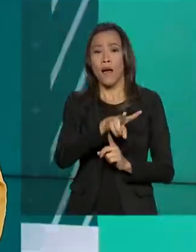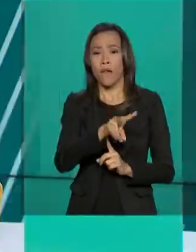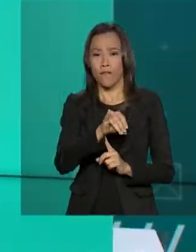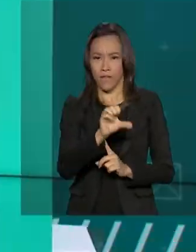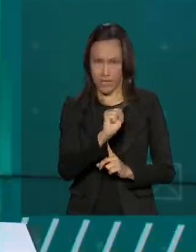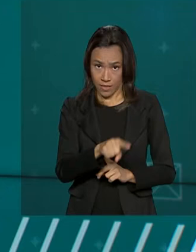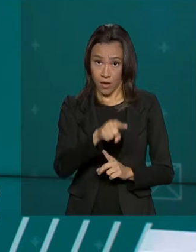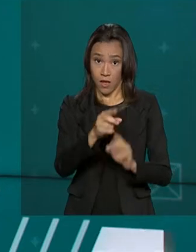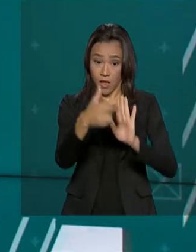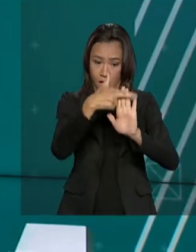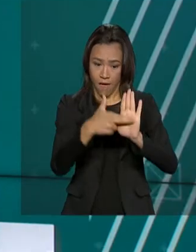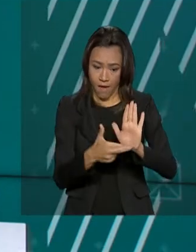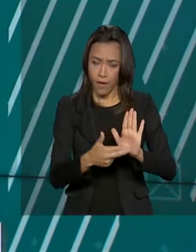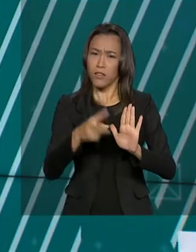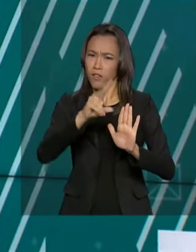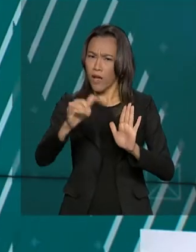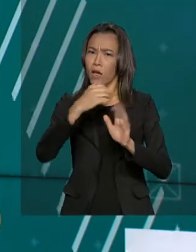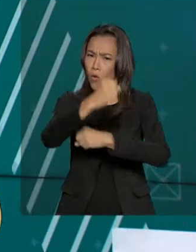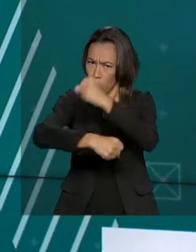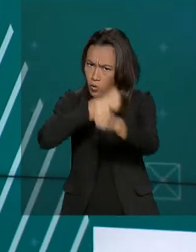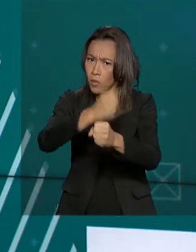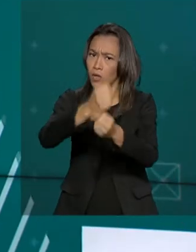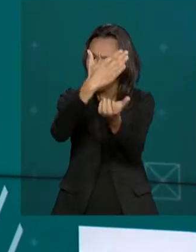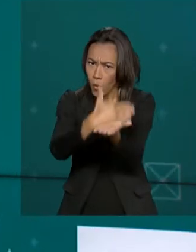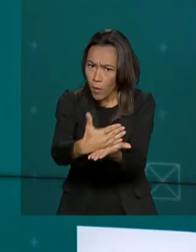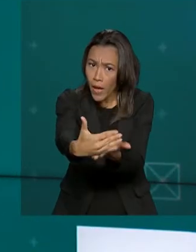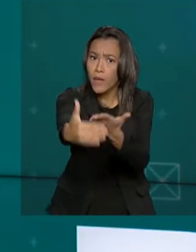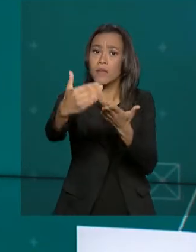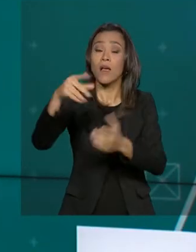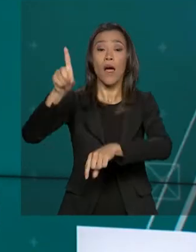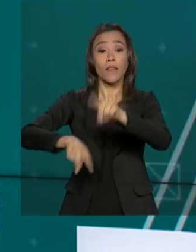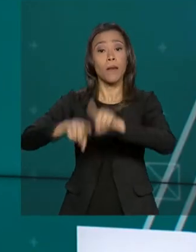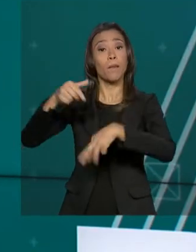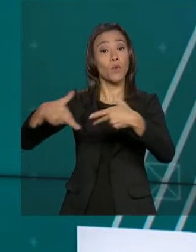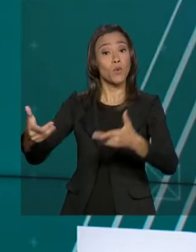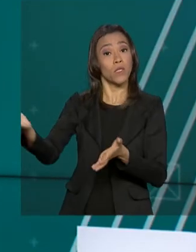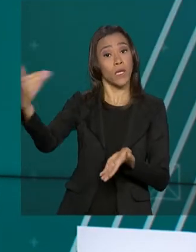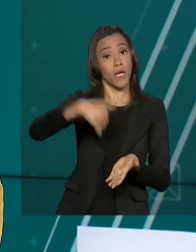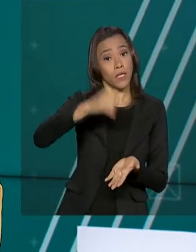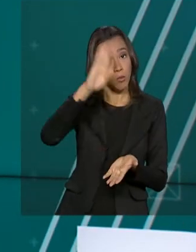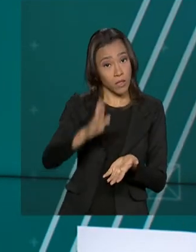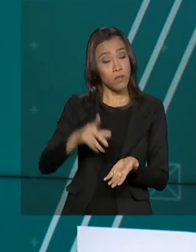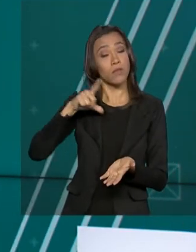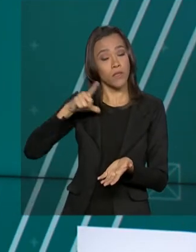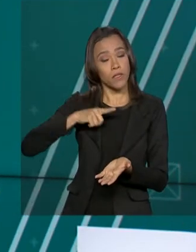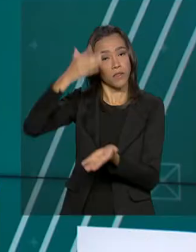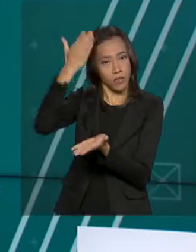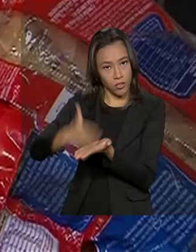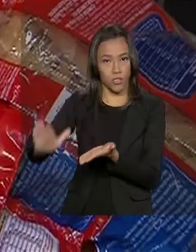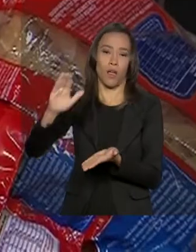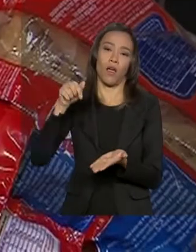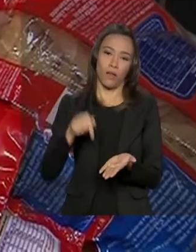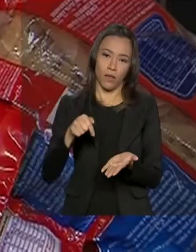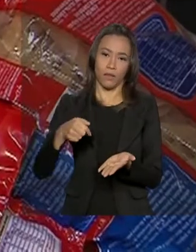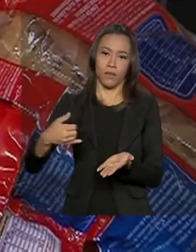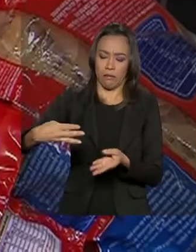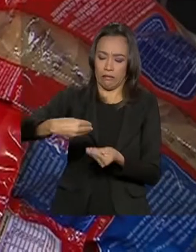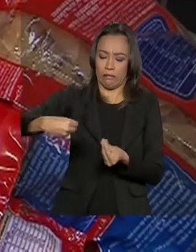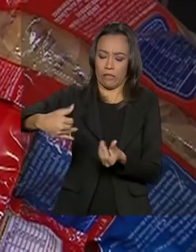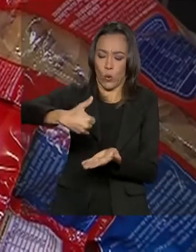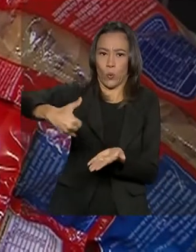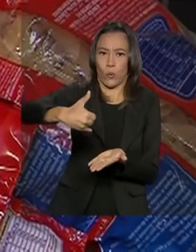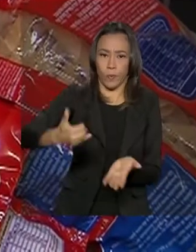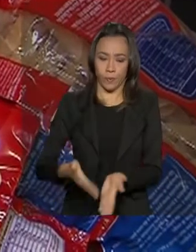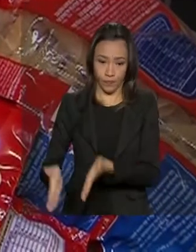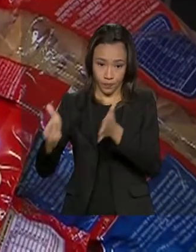partir do ano que vem. Até mesmo os produtos importados deverão estar livres da substância. Por